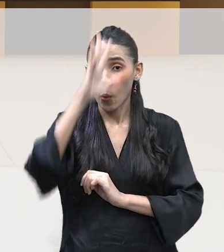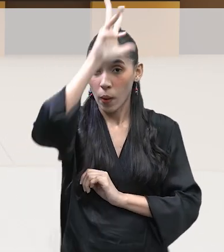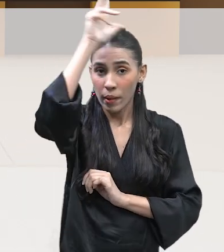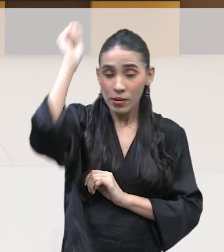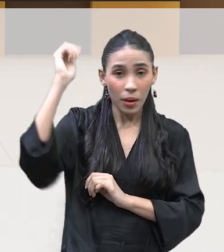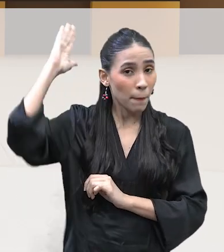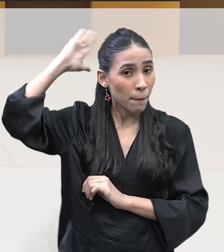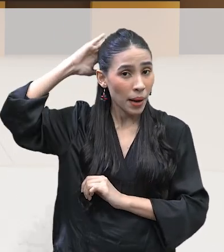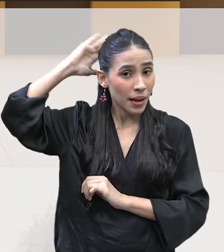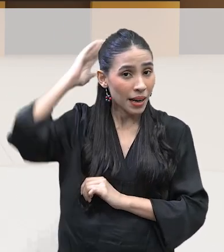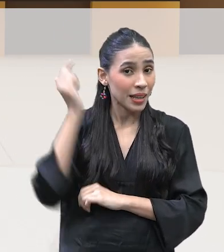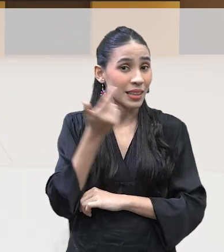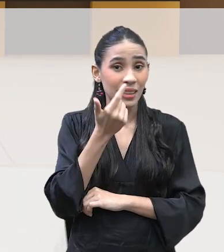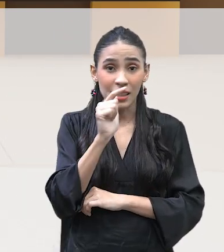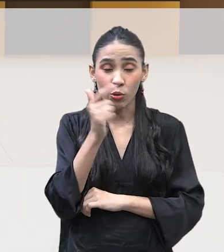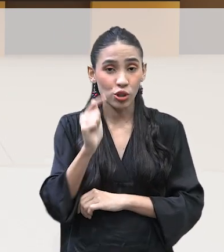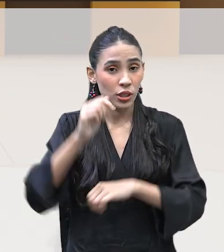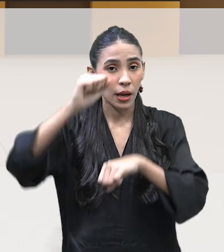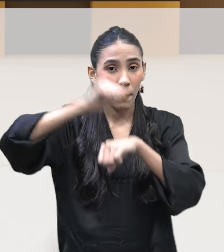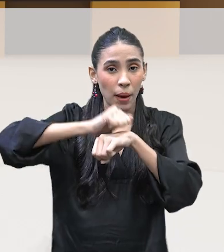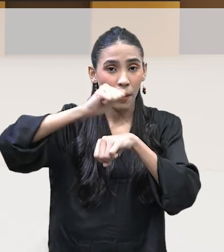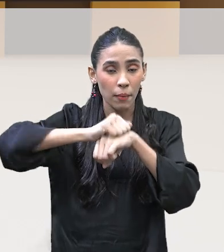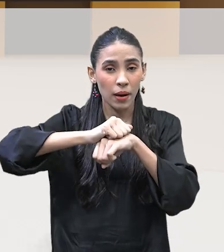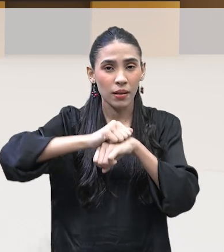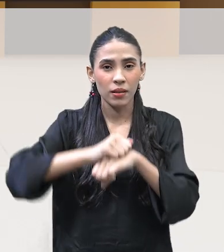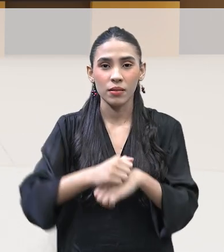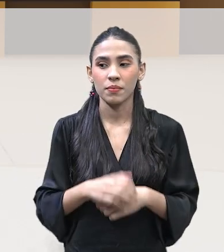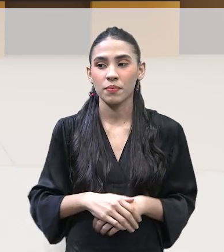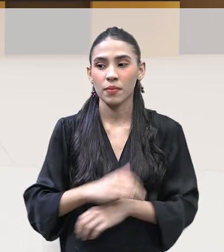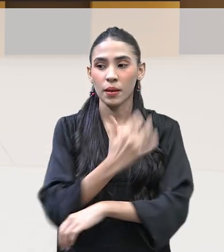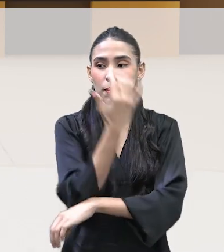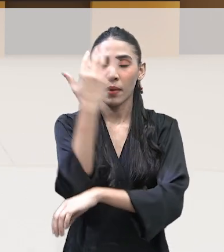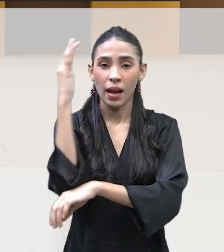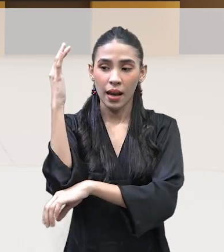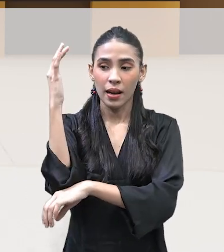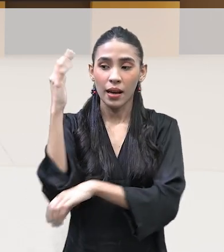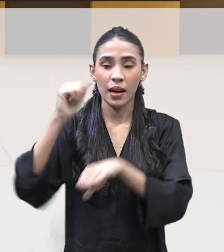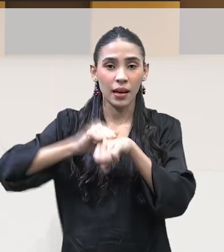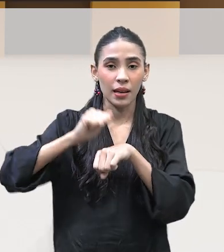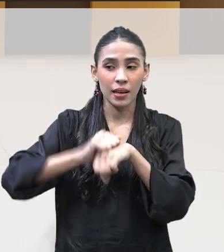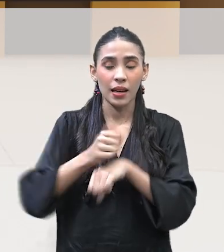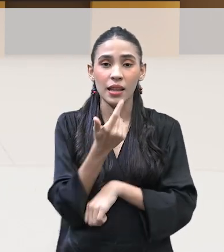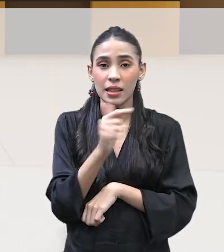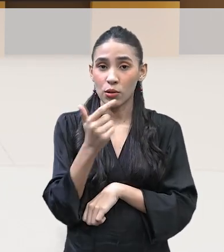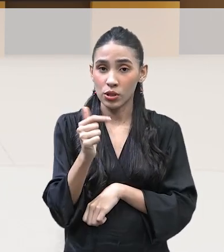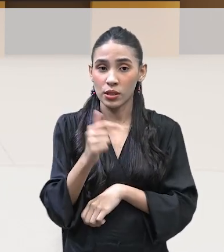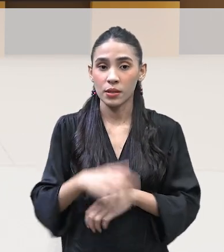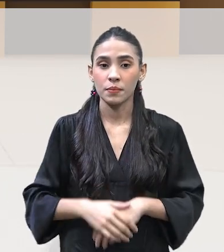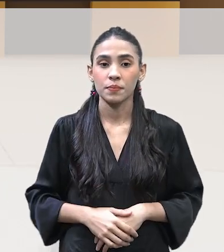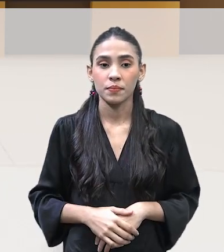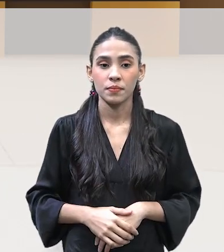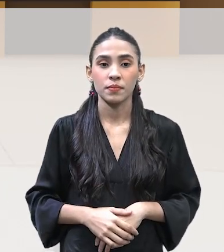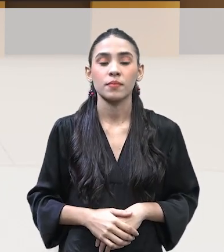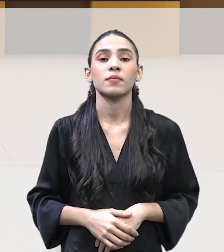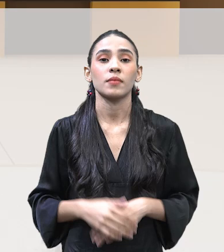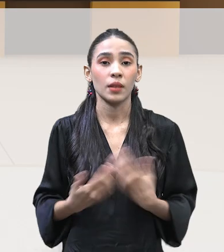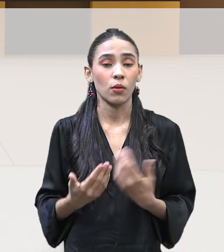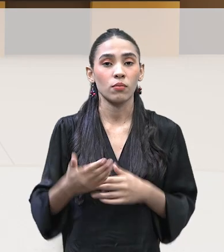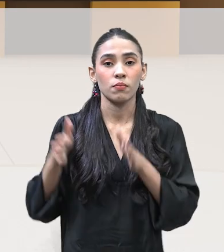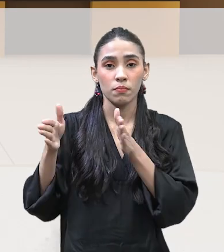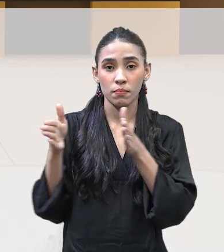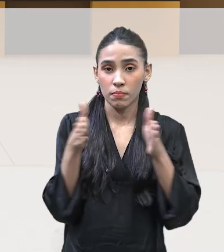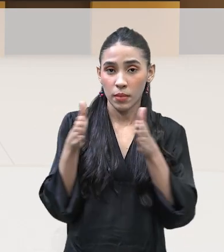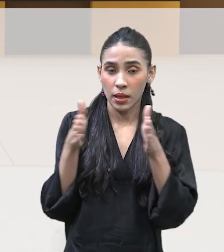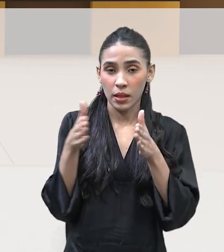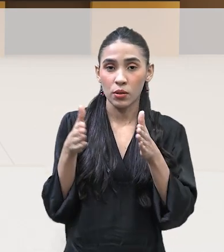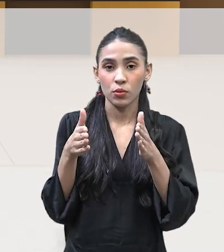Pará não tinha castanheiras. Sabe por que é chamado castanha do Pará? Não. Não sabe? Não. Exatamente porque no período